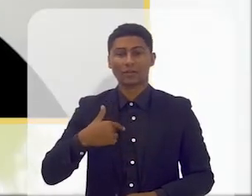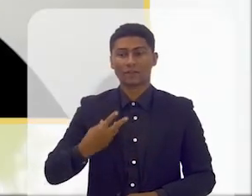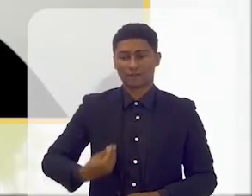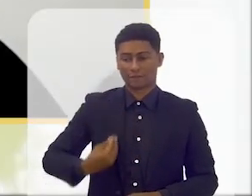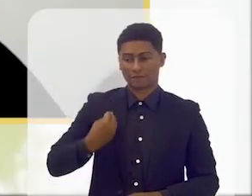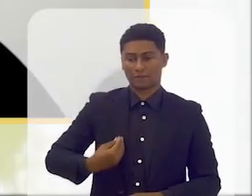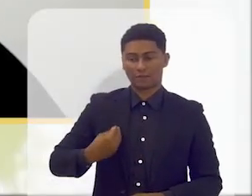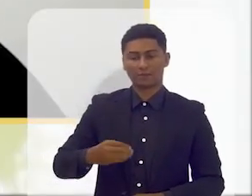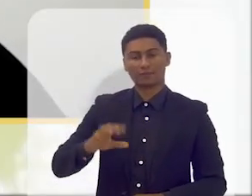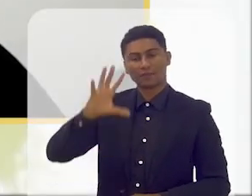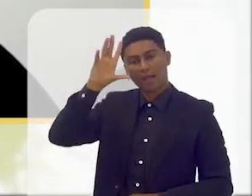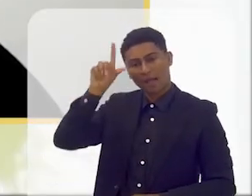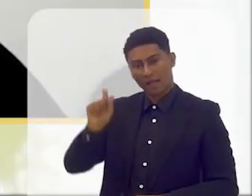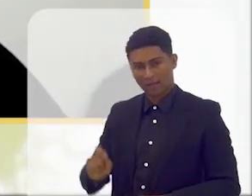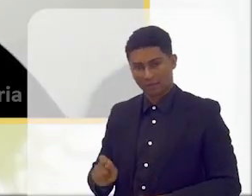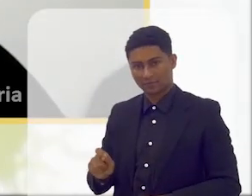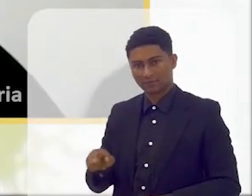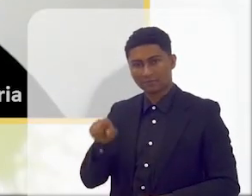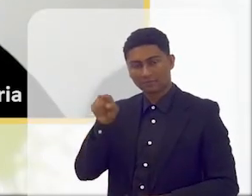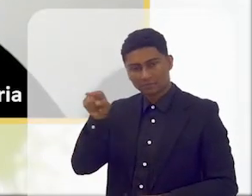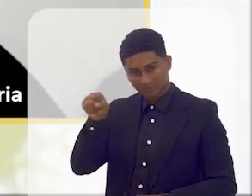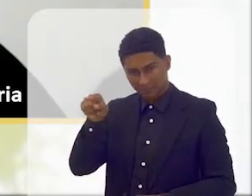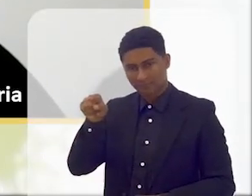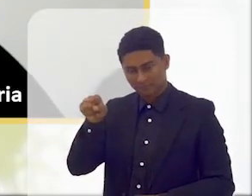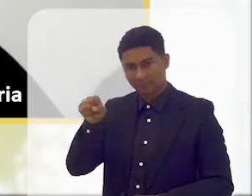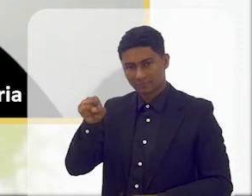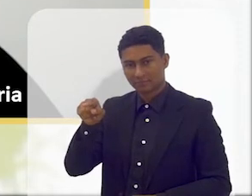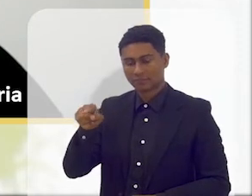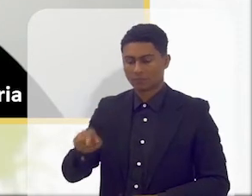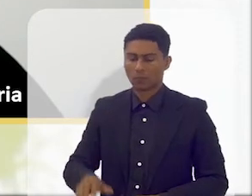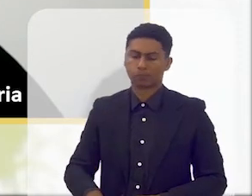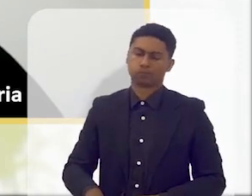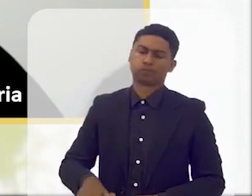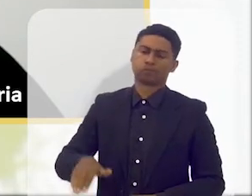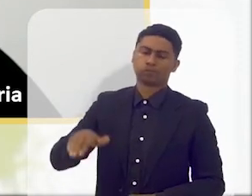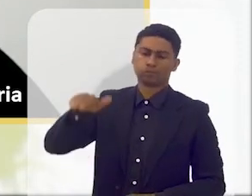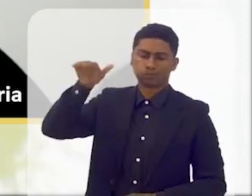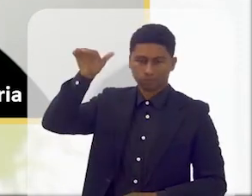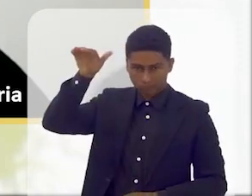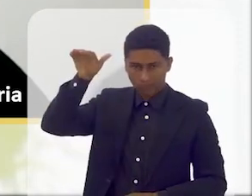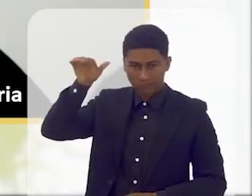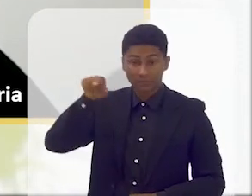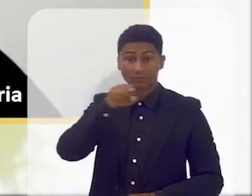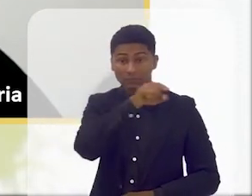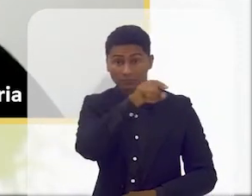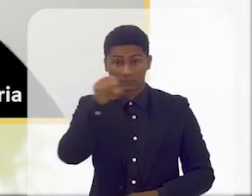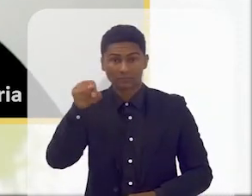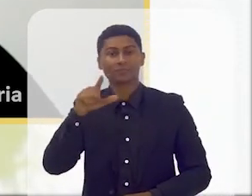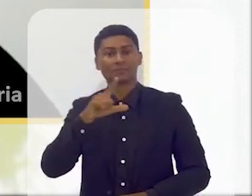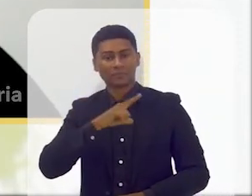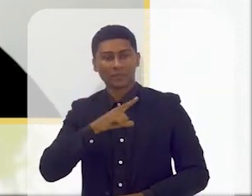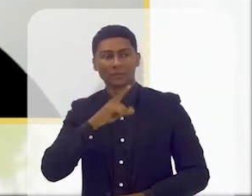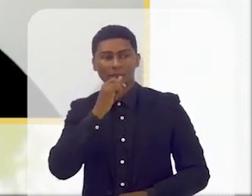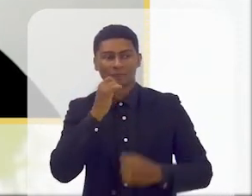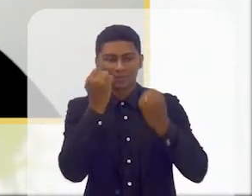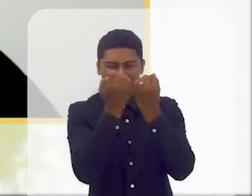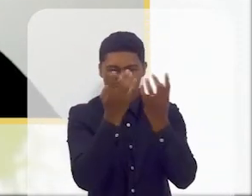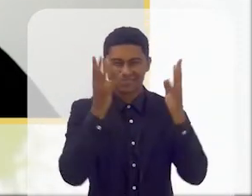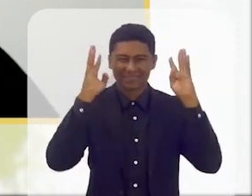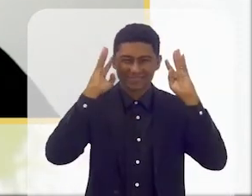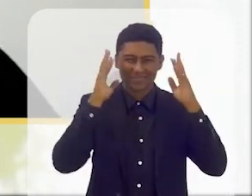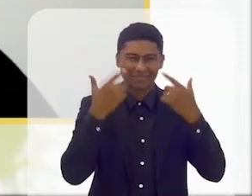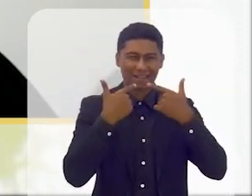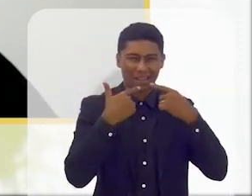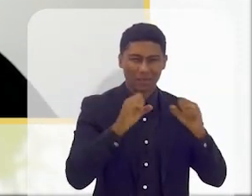África cresci em África e em África tal como vocês também tem os vossos dialetos dos vossos indígenas